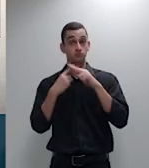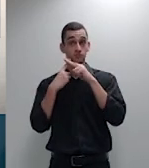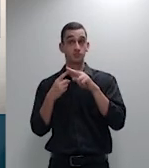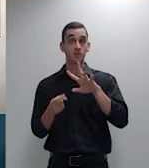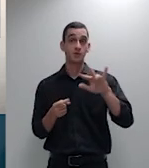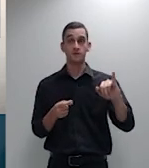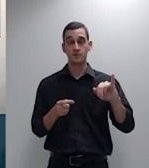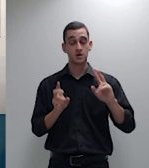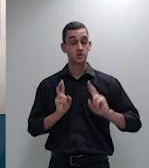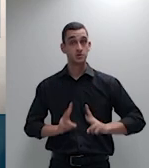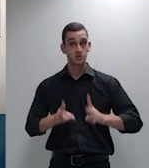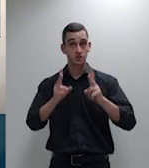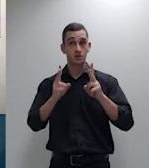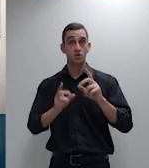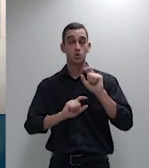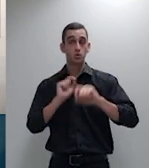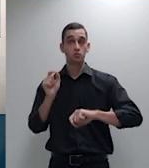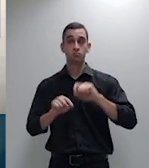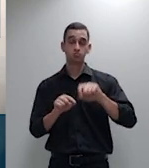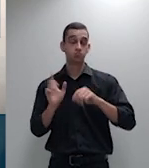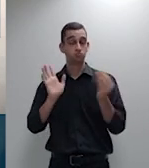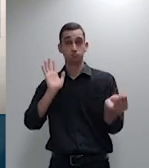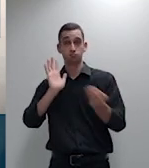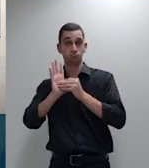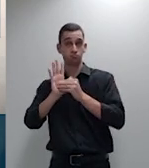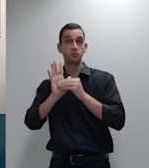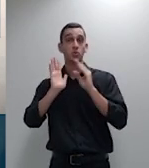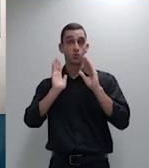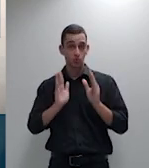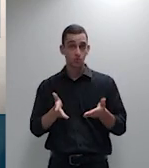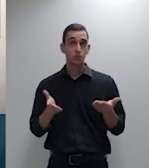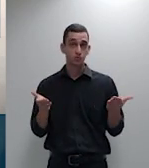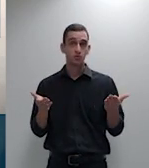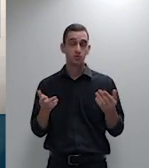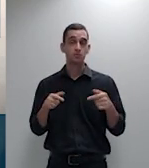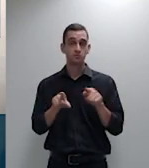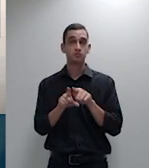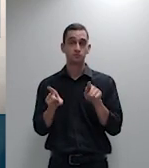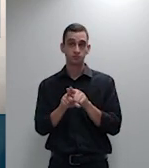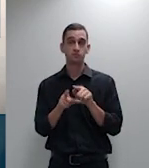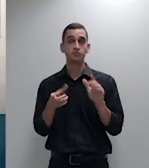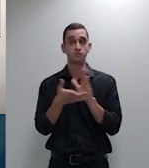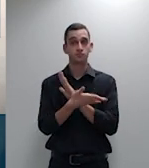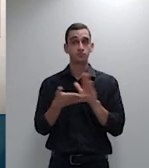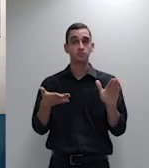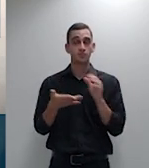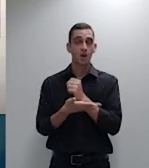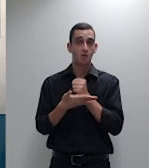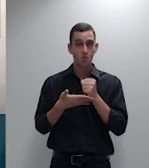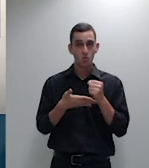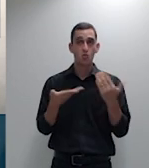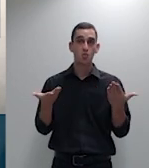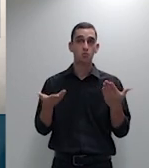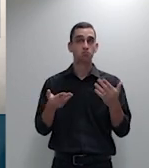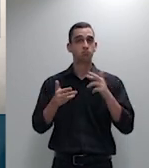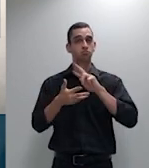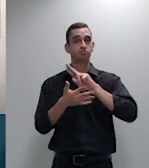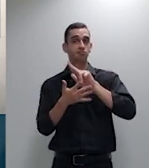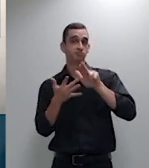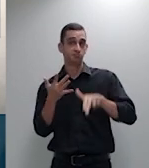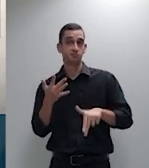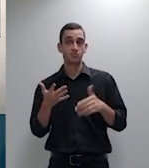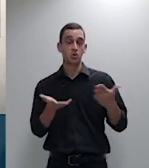majoração for justificado atuarialmente e permitir a continuidade contratual tanto de jovens quanto de idosos